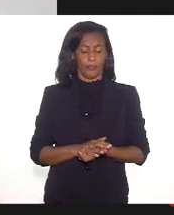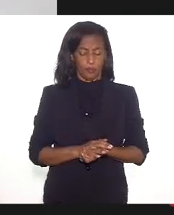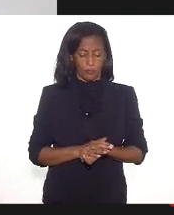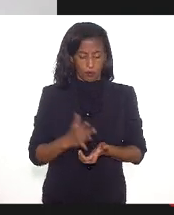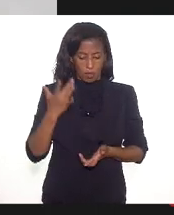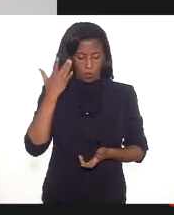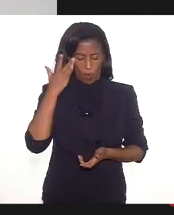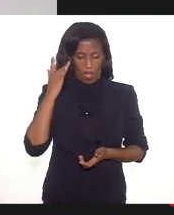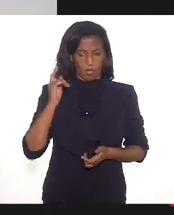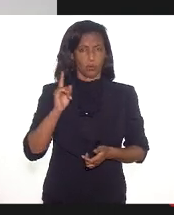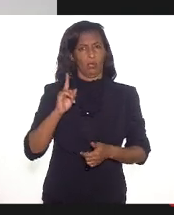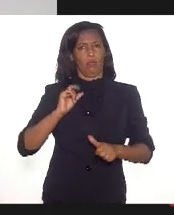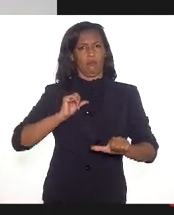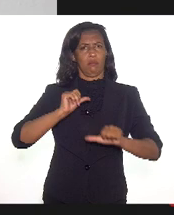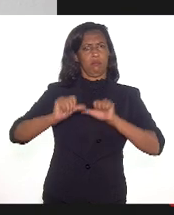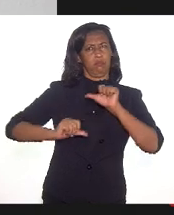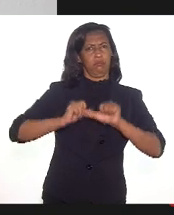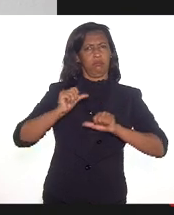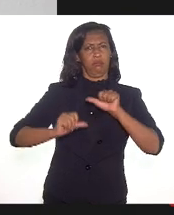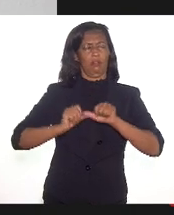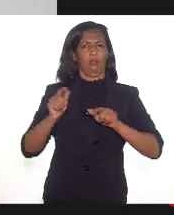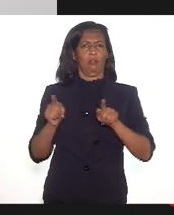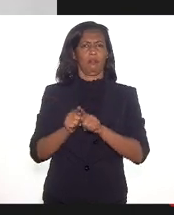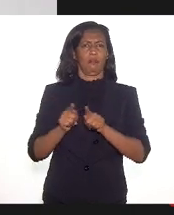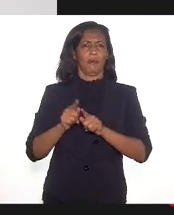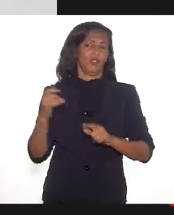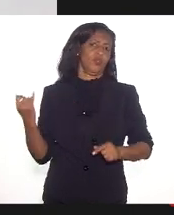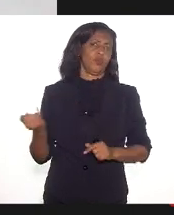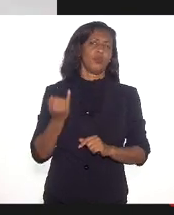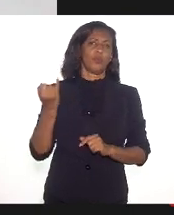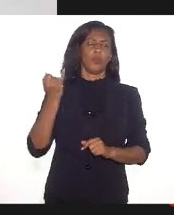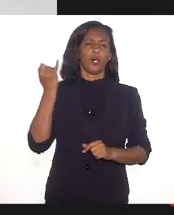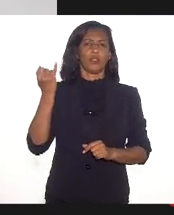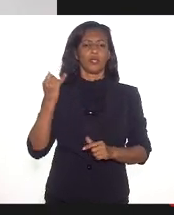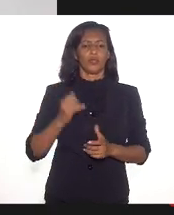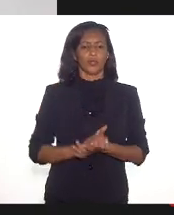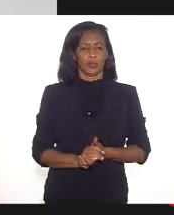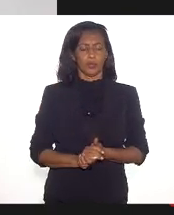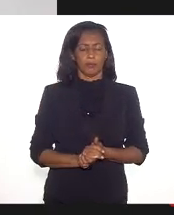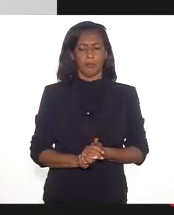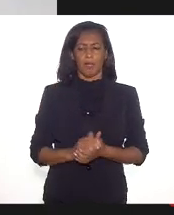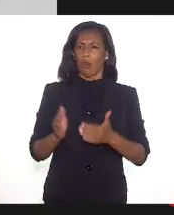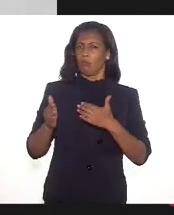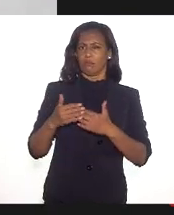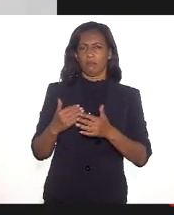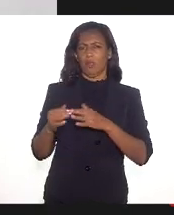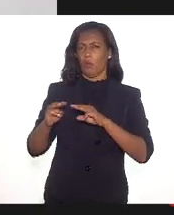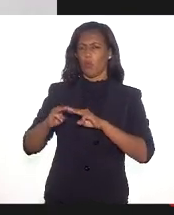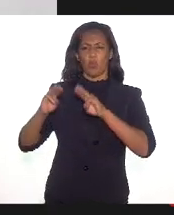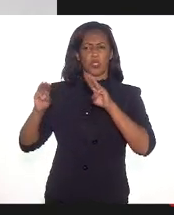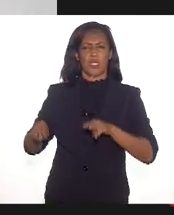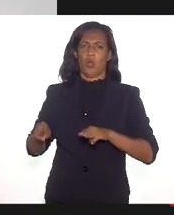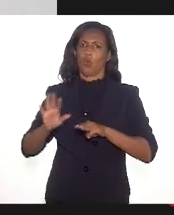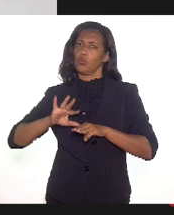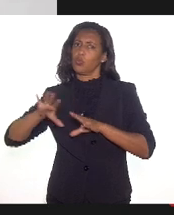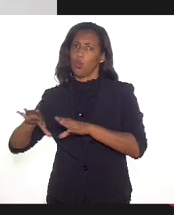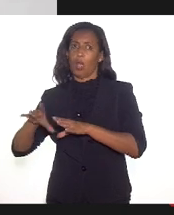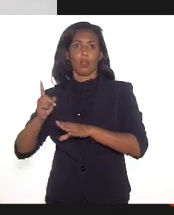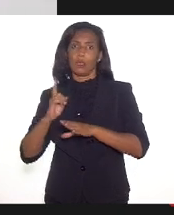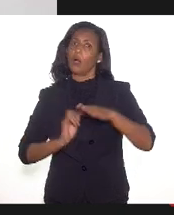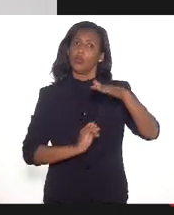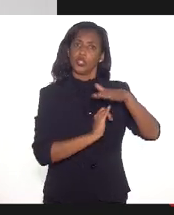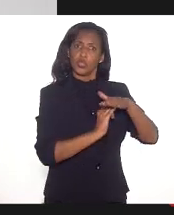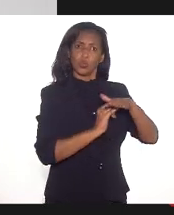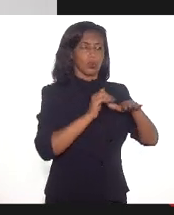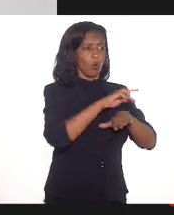se tornou muito importante para qualquer museu, para qualquer instituição que entra em